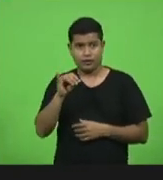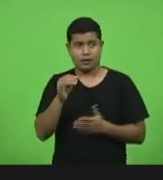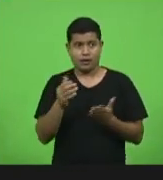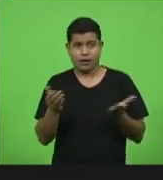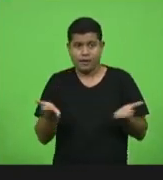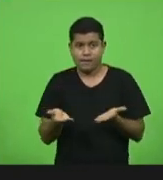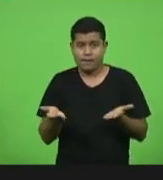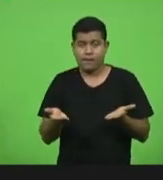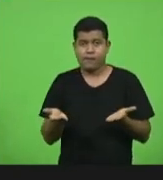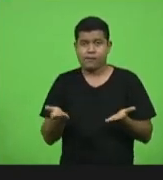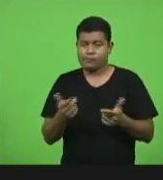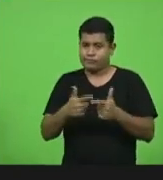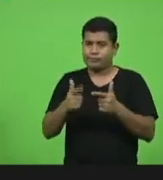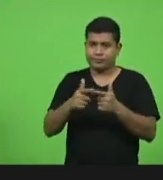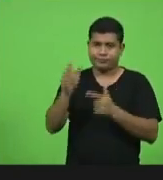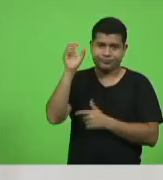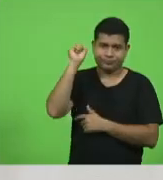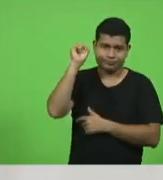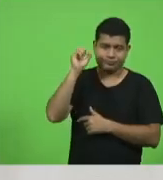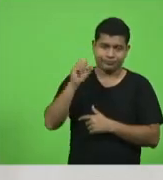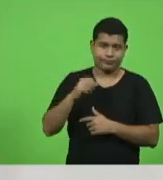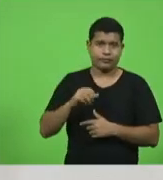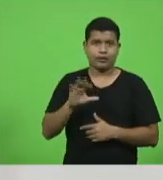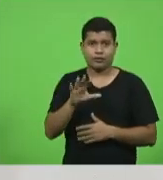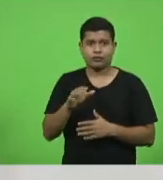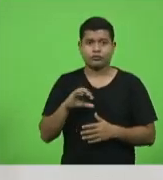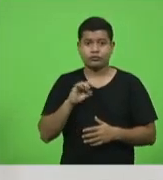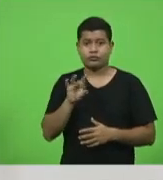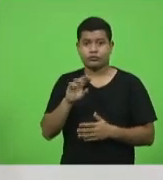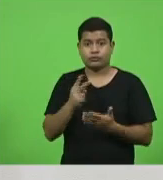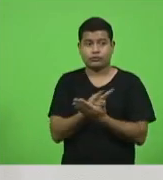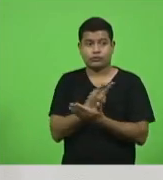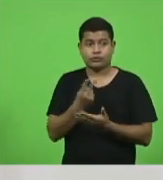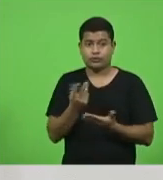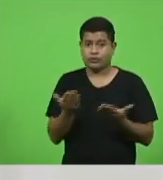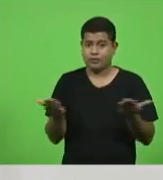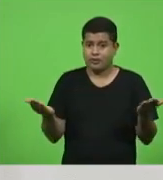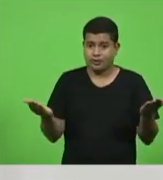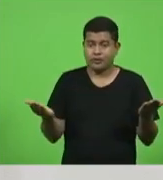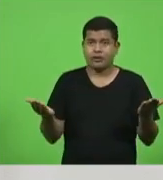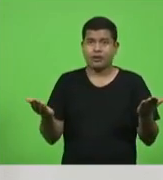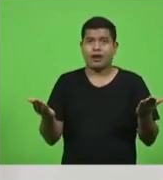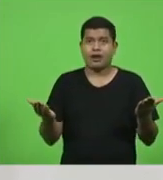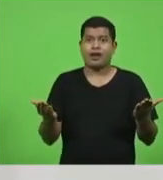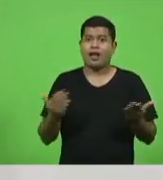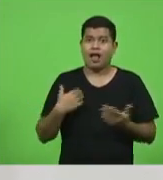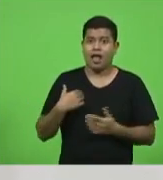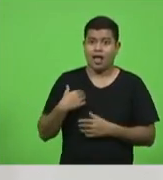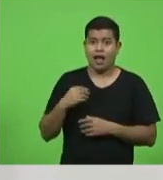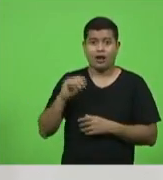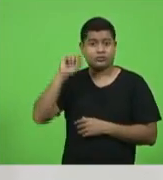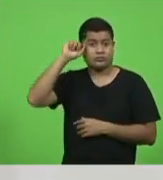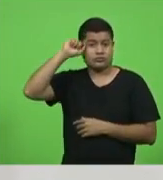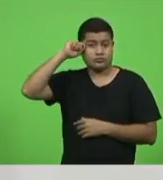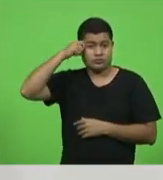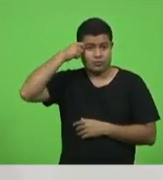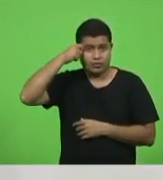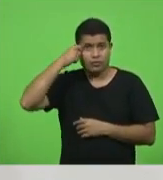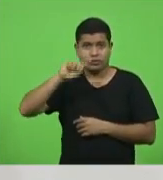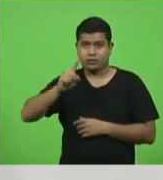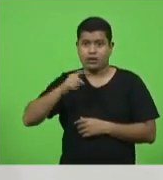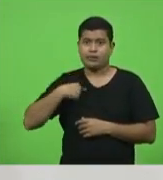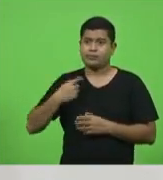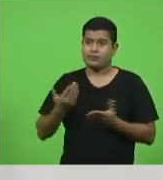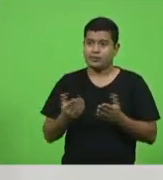deputado. Obrigada, Ada. Só corrigir aqui. Não é negro, né? Mas é uma situação difícil. Só para a gente corrigir aqui o termo.